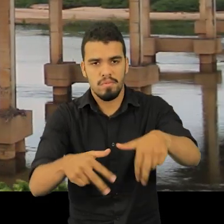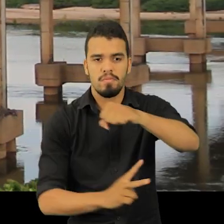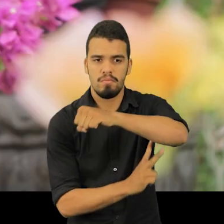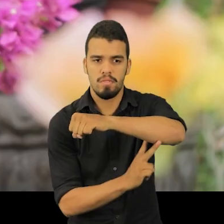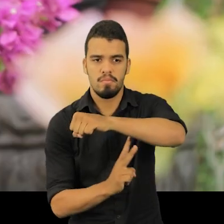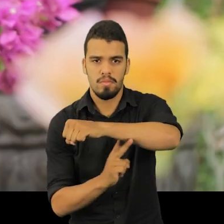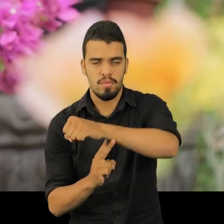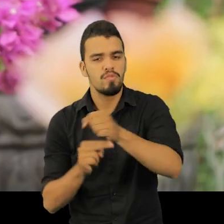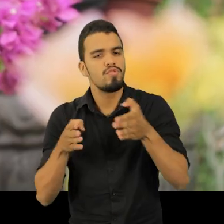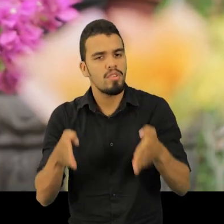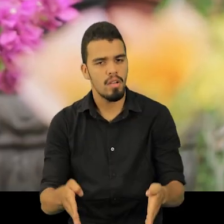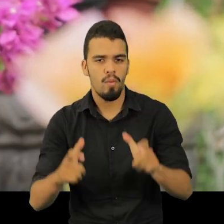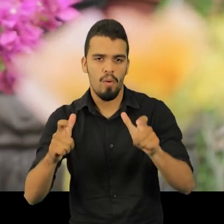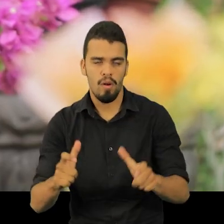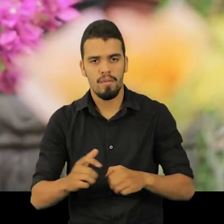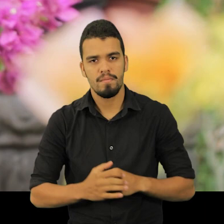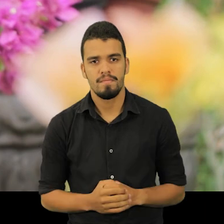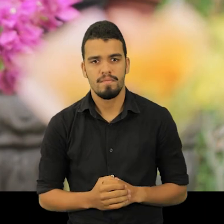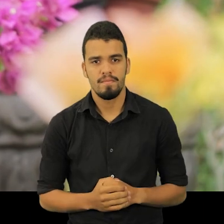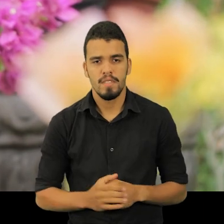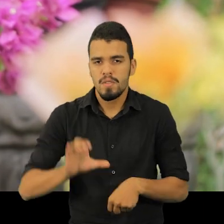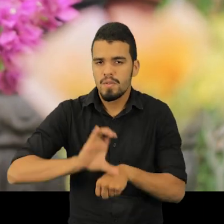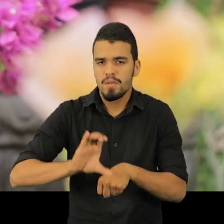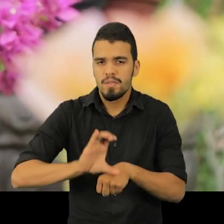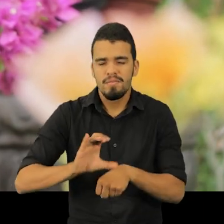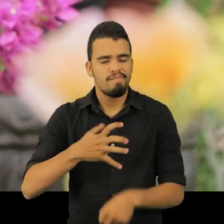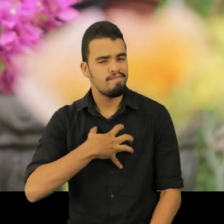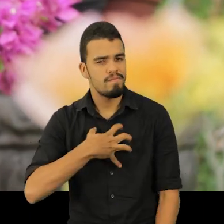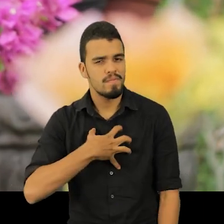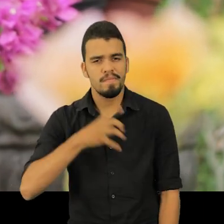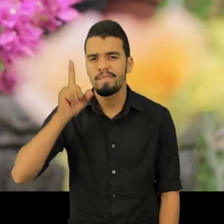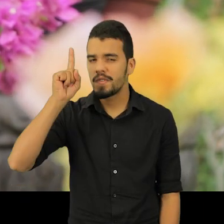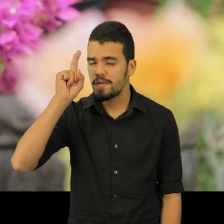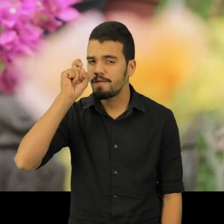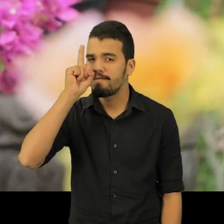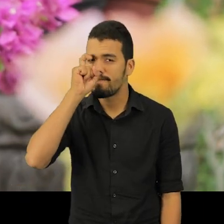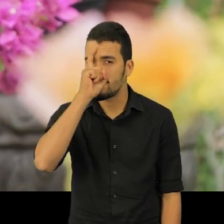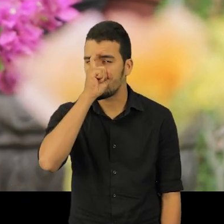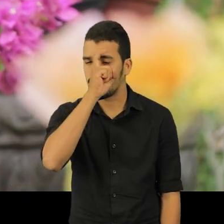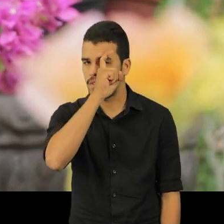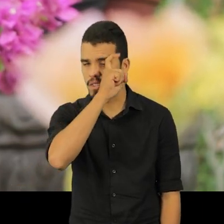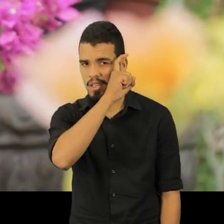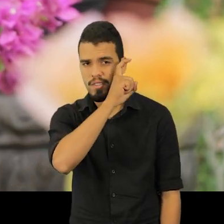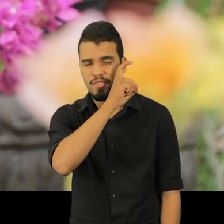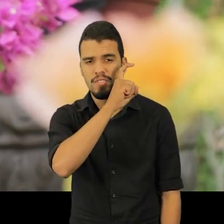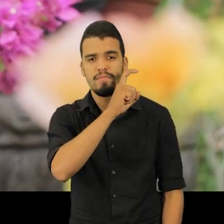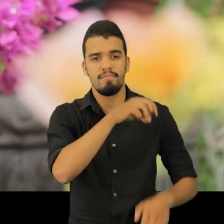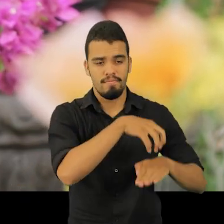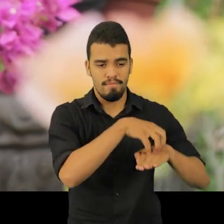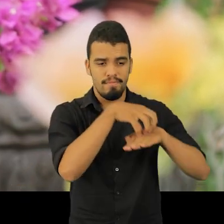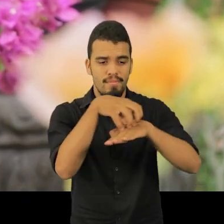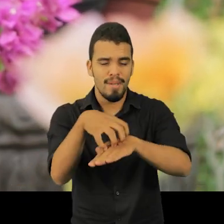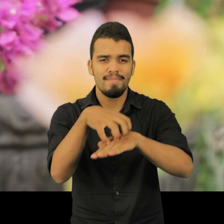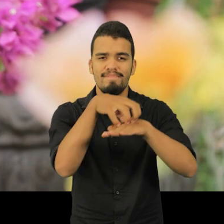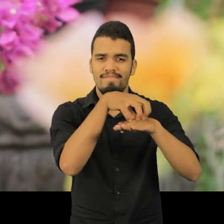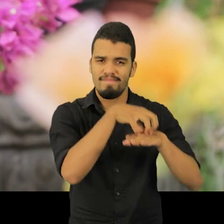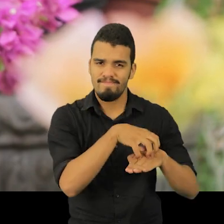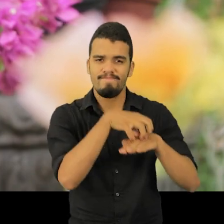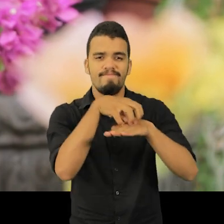poder chegar lá. Durante o curso, eu tive muita dificuldade em relação ao deslocamento,